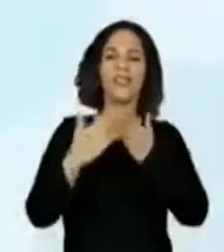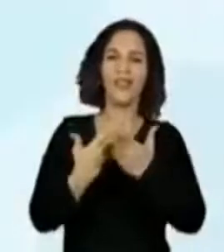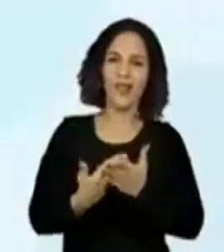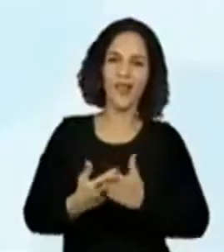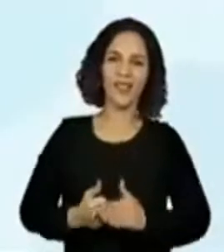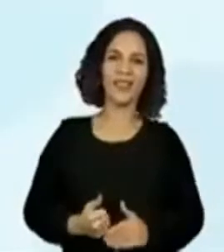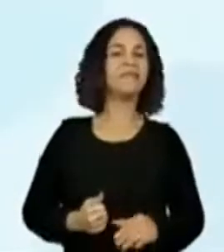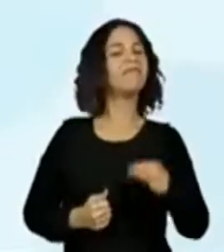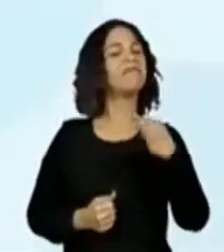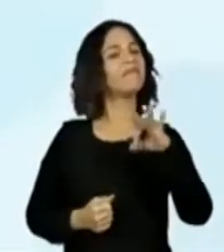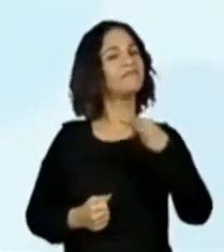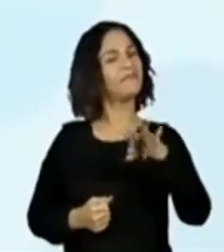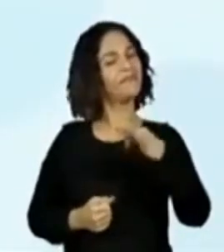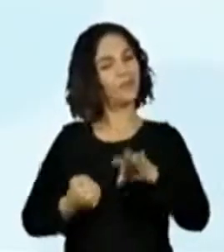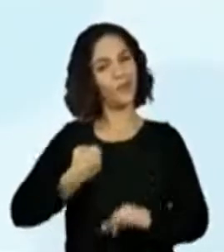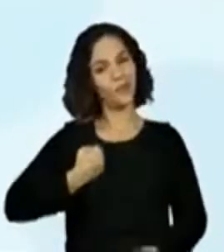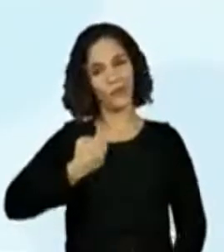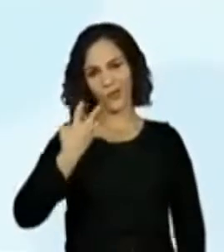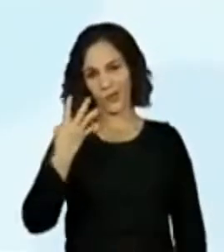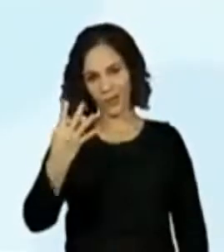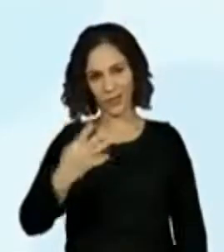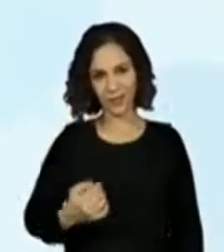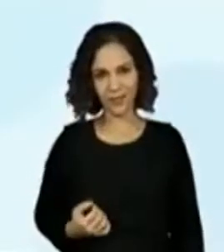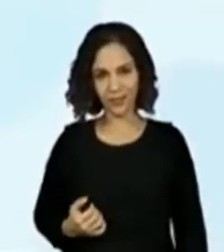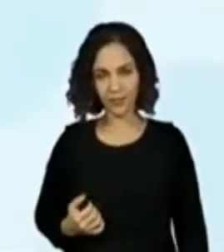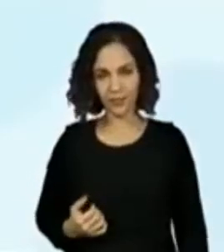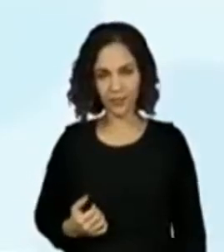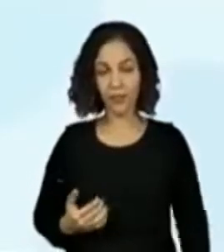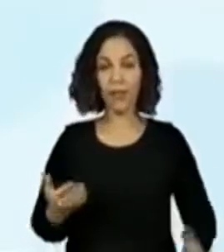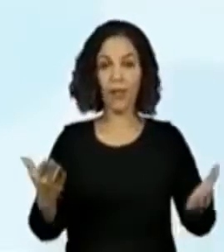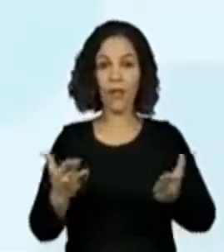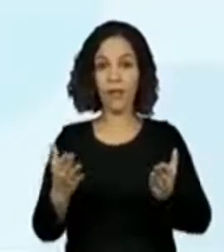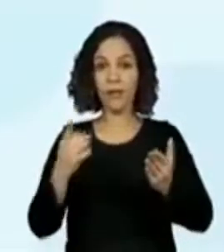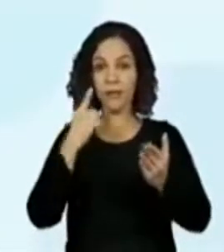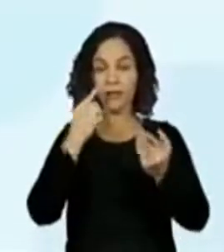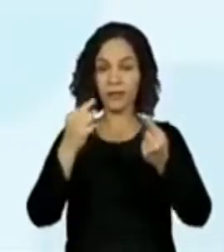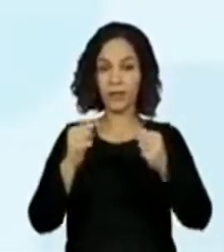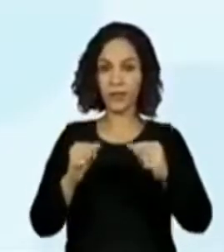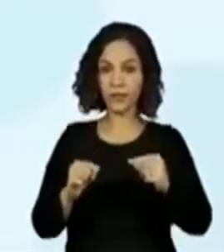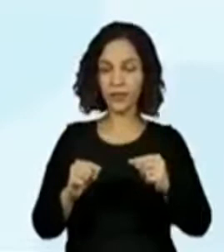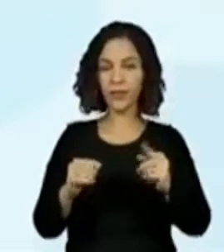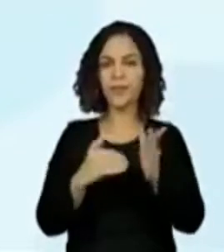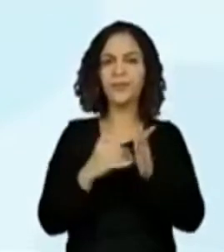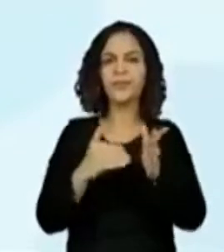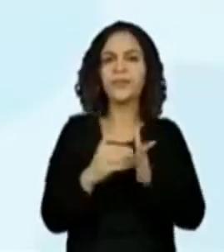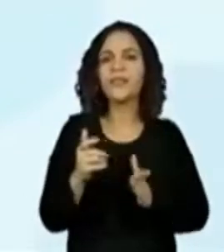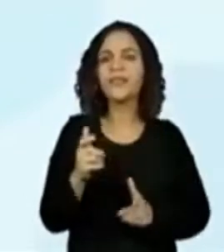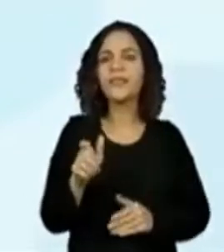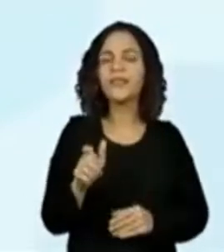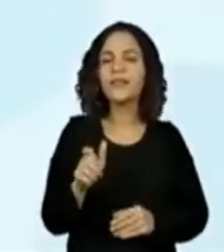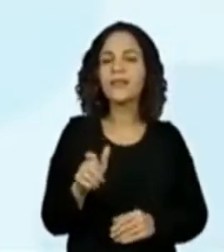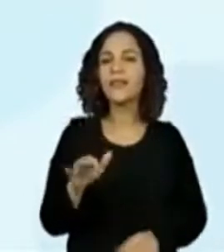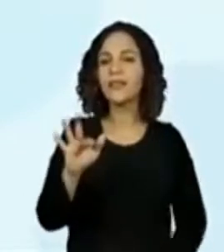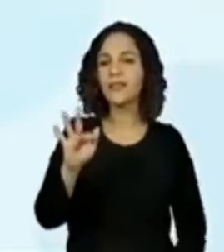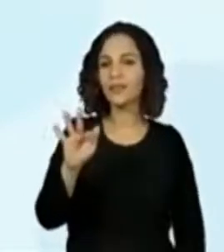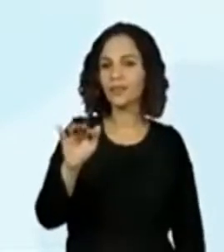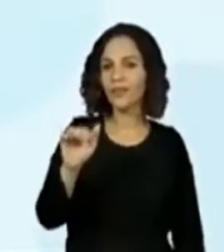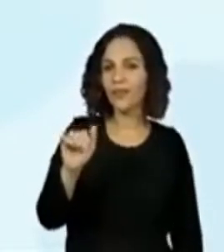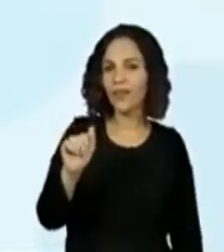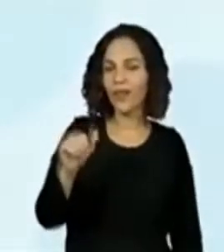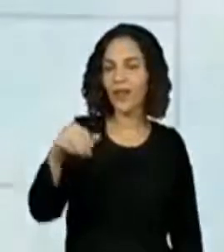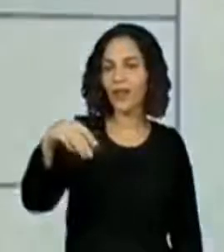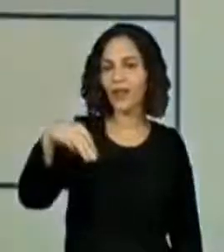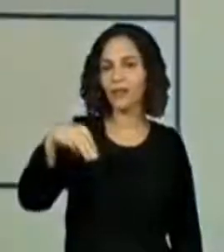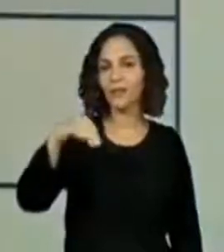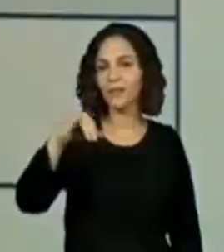Número da escola número 4. E agora, a gente tem a última palavrinha, ó. F-A-M-I